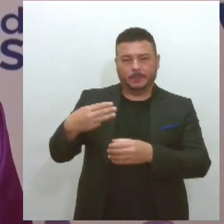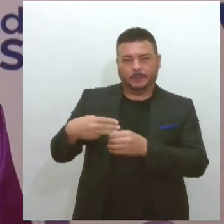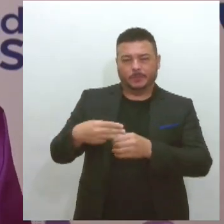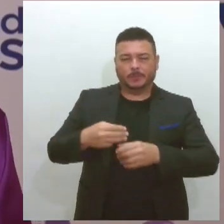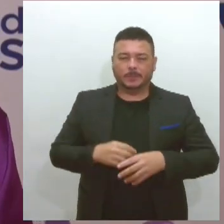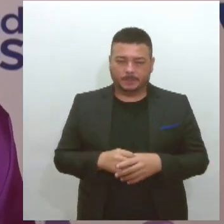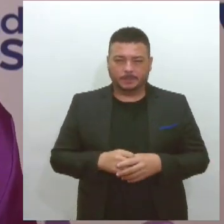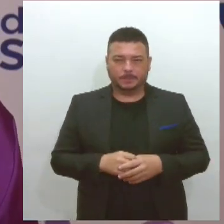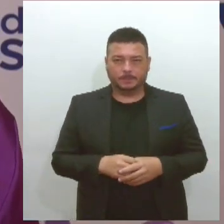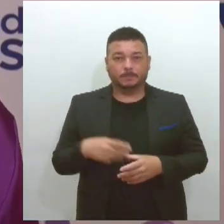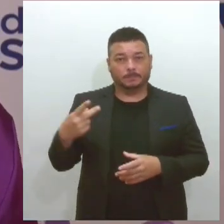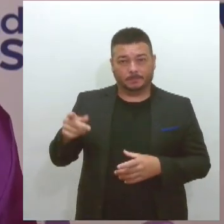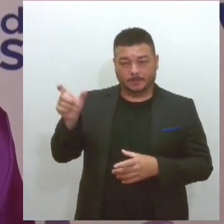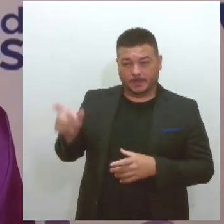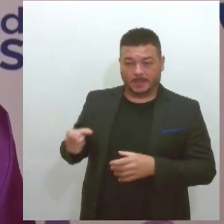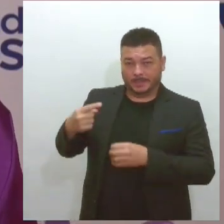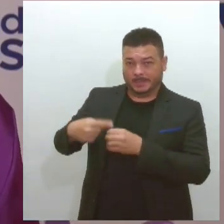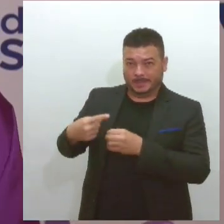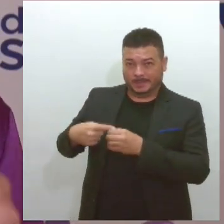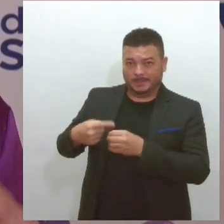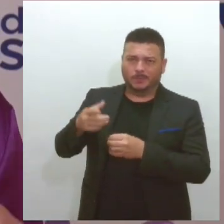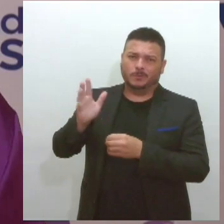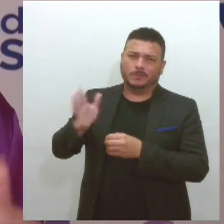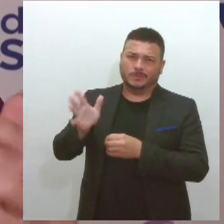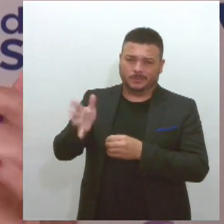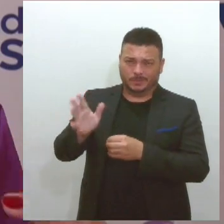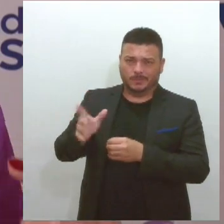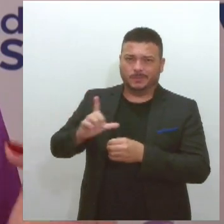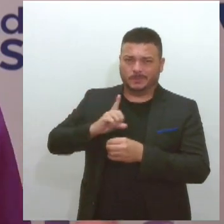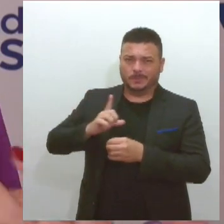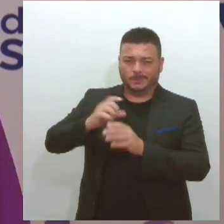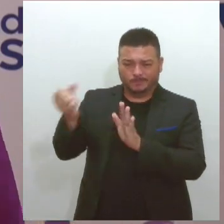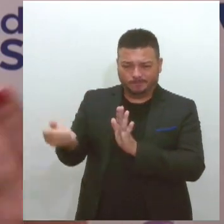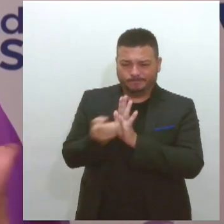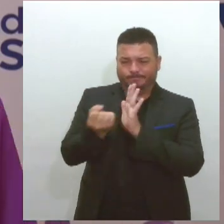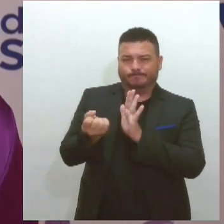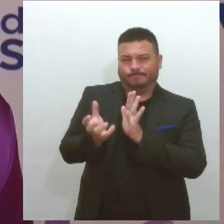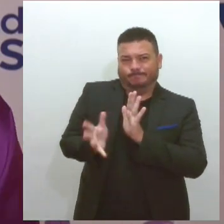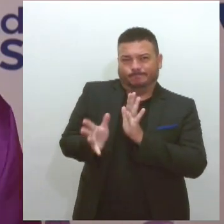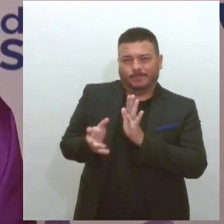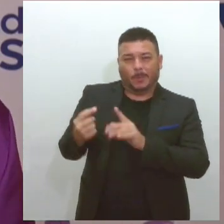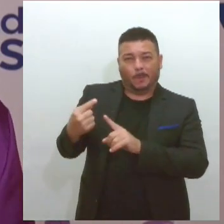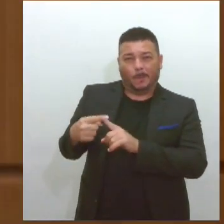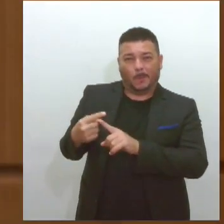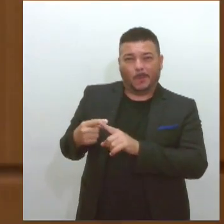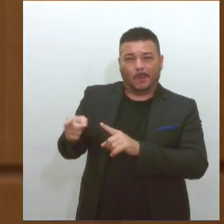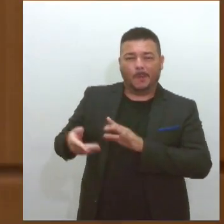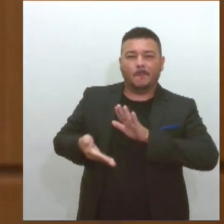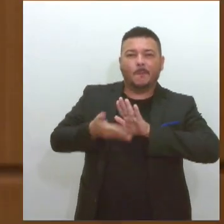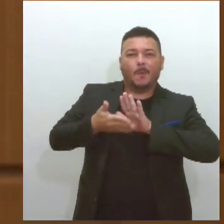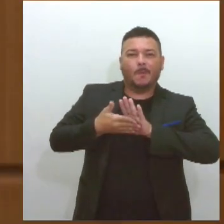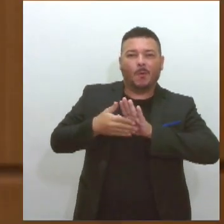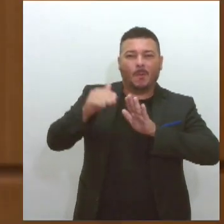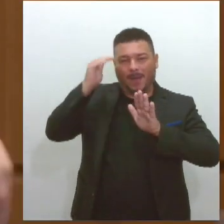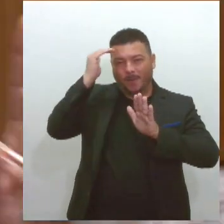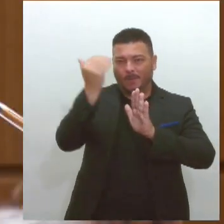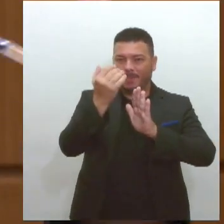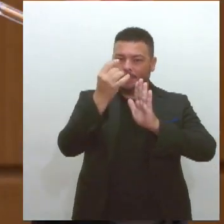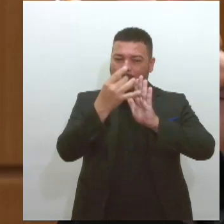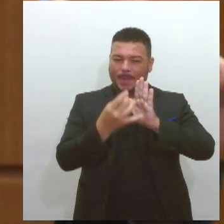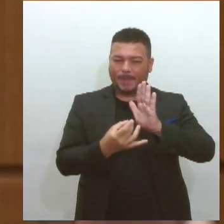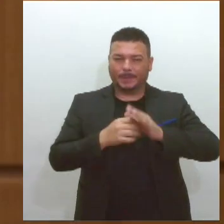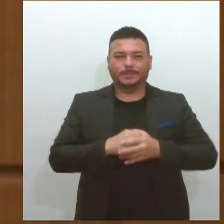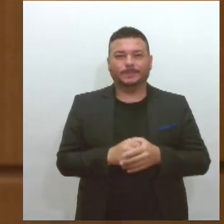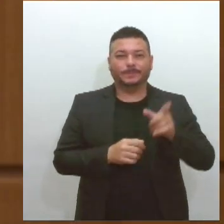Aquidaban já ganhou o selo Unicef, justamente por não só propor, como por cumprir as metas. O deputado Marcos Oliveira